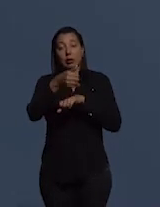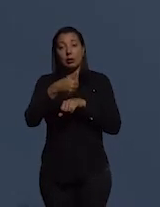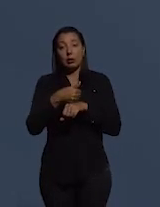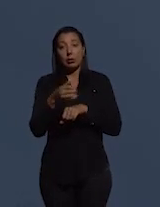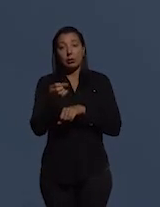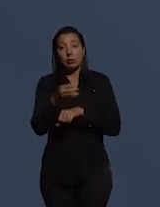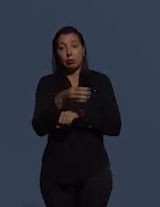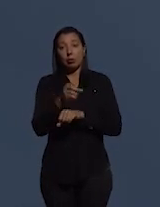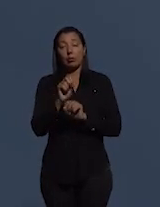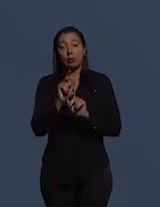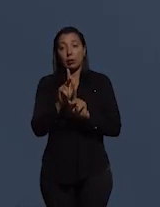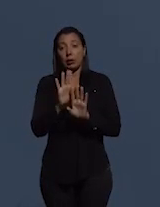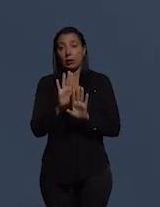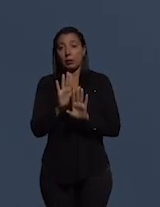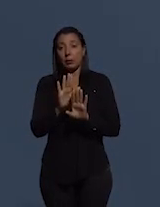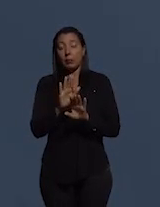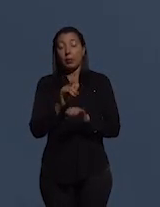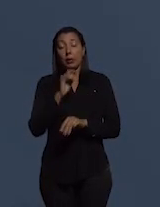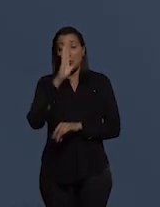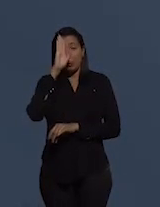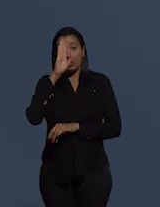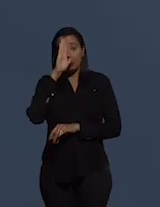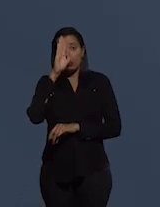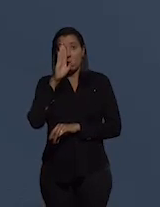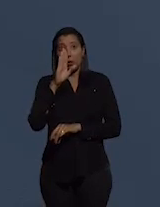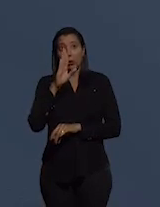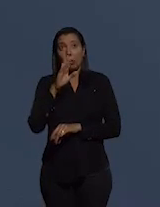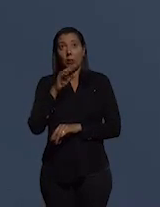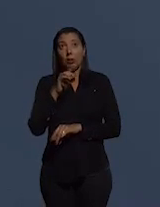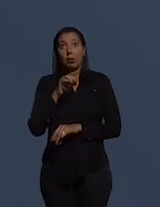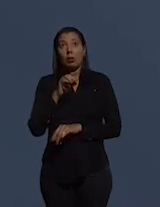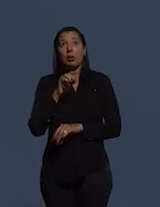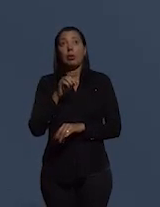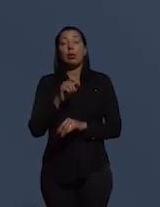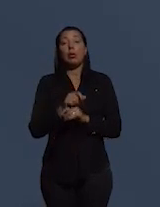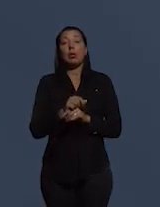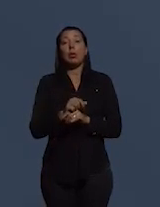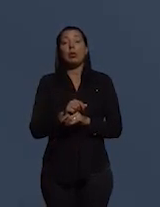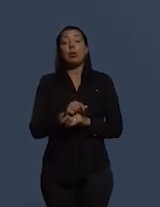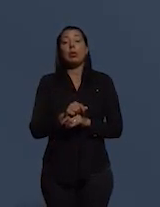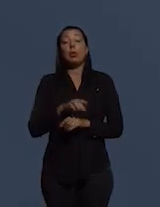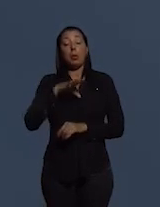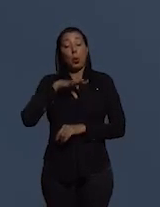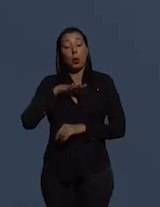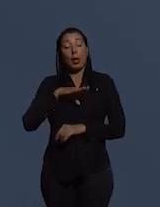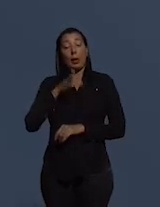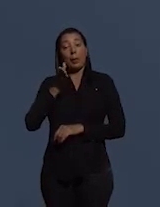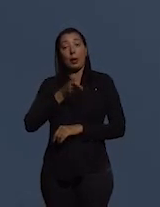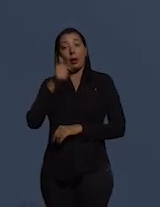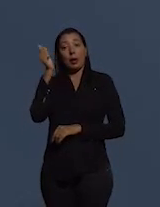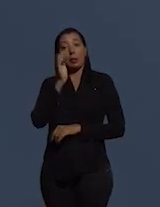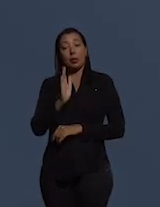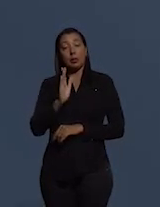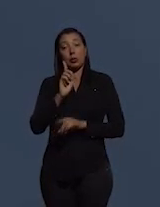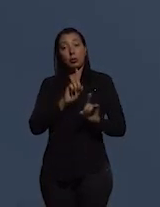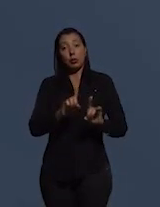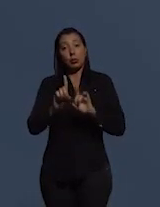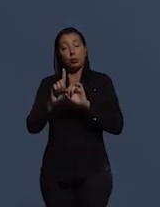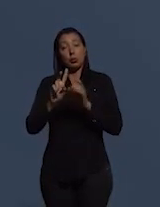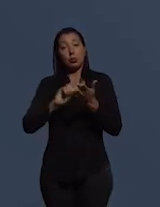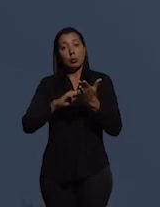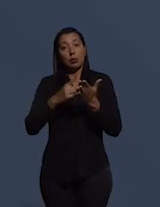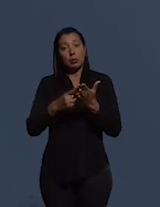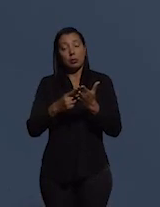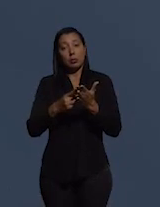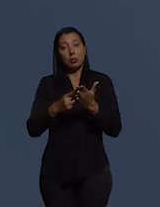link. No canal principal, onde está escrito português barra Brasil, vocês vão acompanhar com a tradução simultânea.